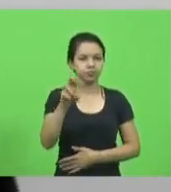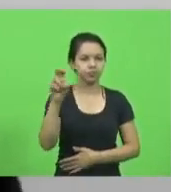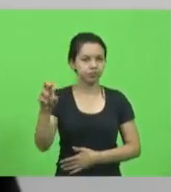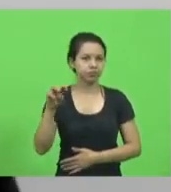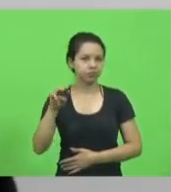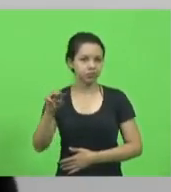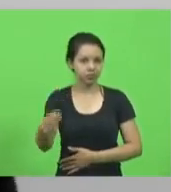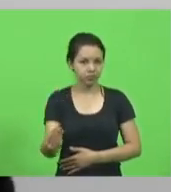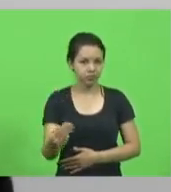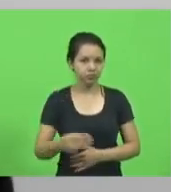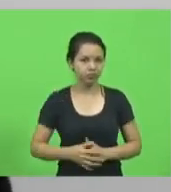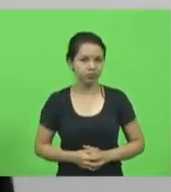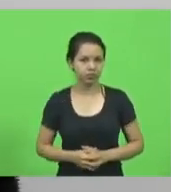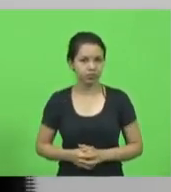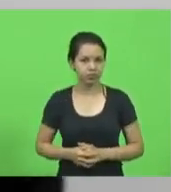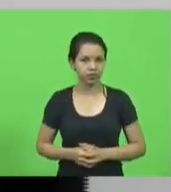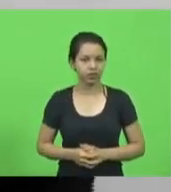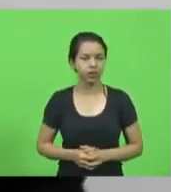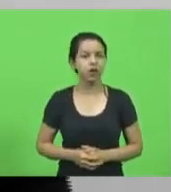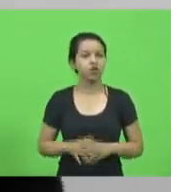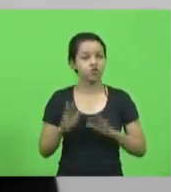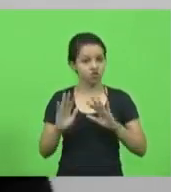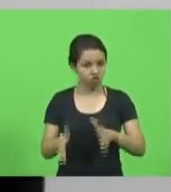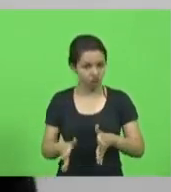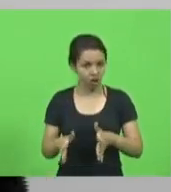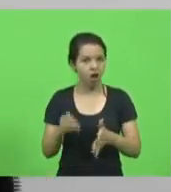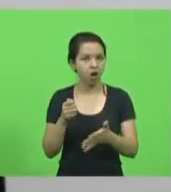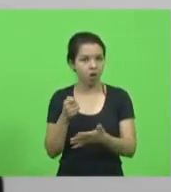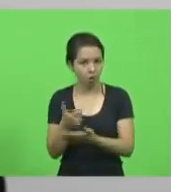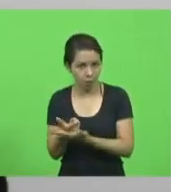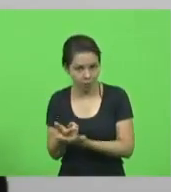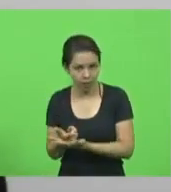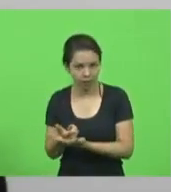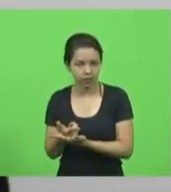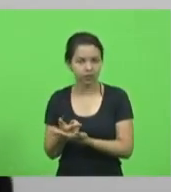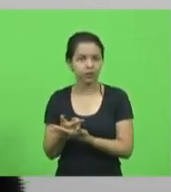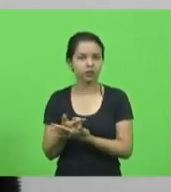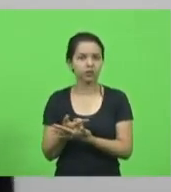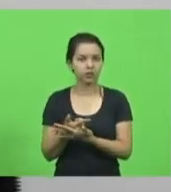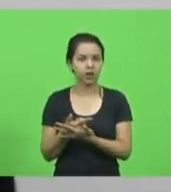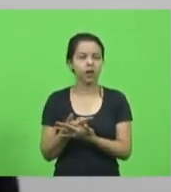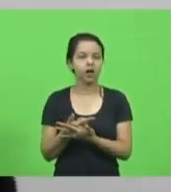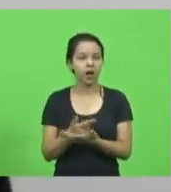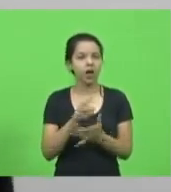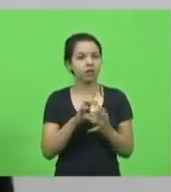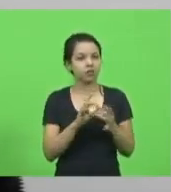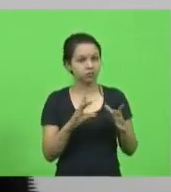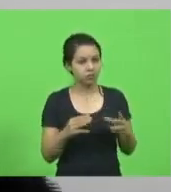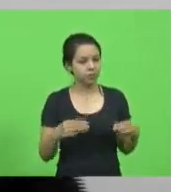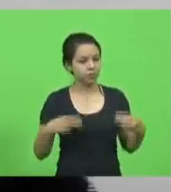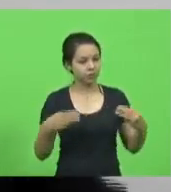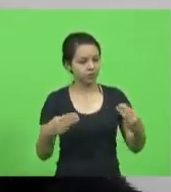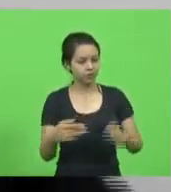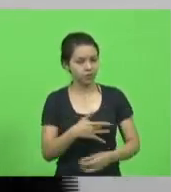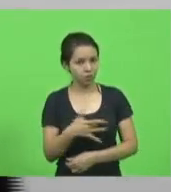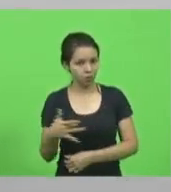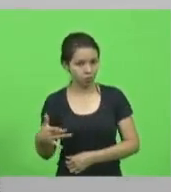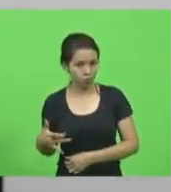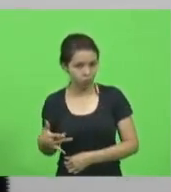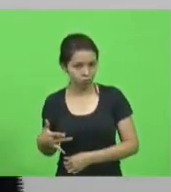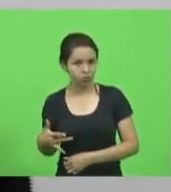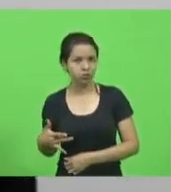doses. Quando isso estava encaminhado, colocou à disposição do Ministério de Saúde que, então, percebendo isso,